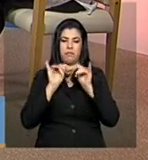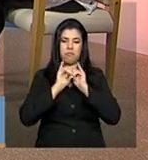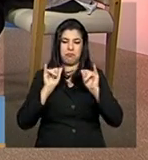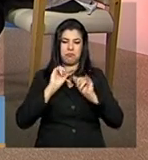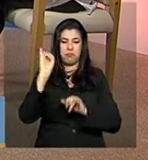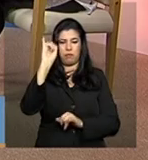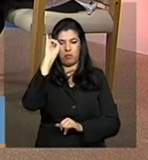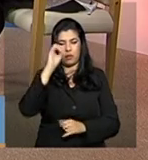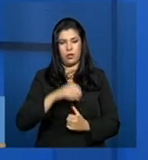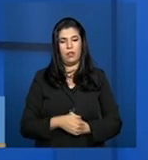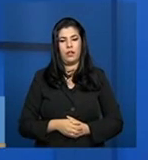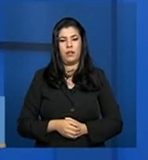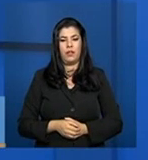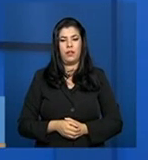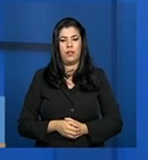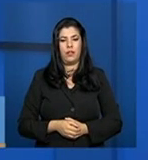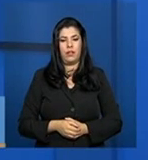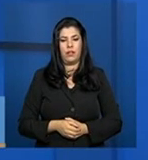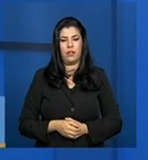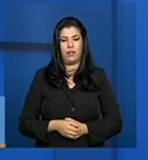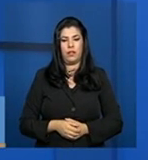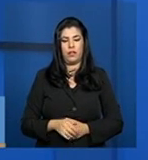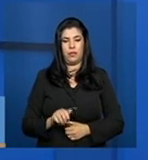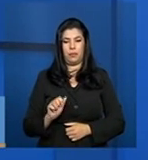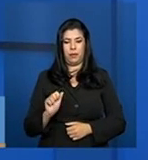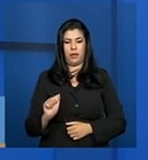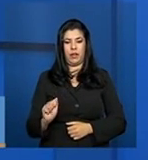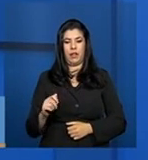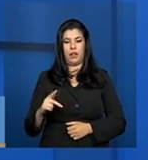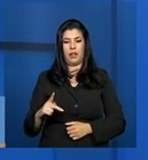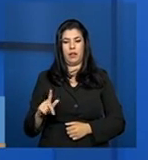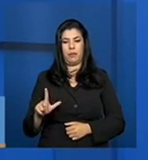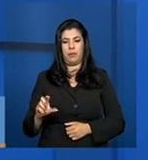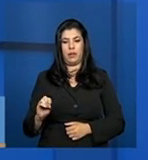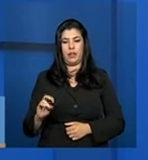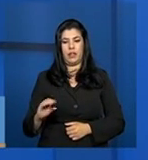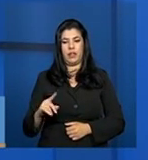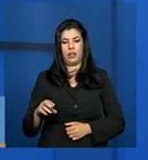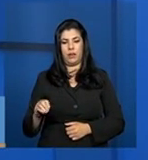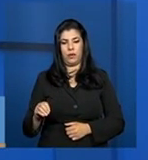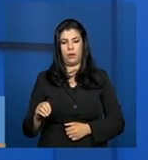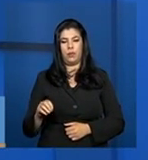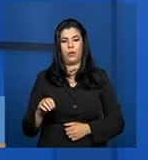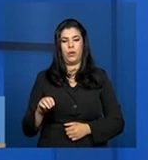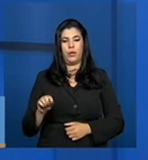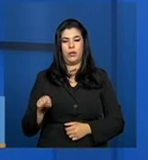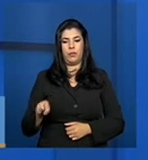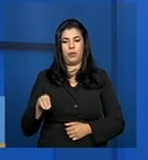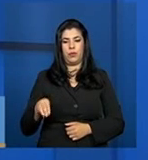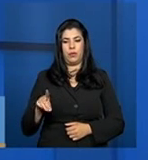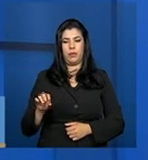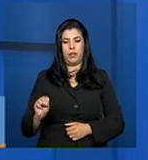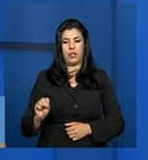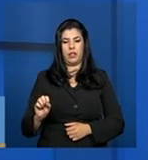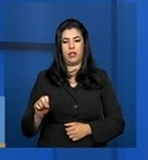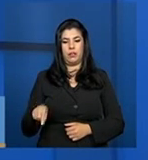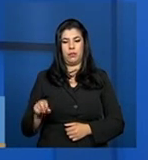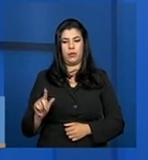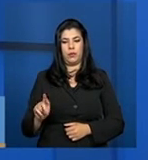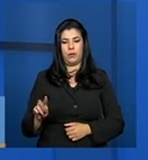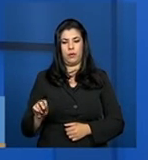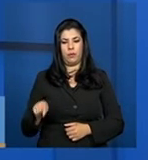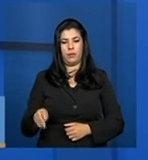O endereço do Quineas é aplicacoins.mds.gov.br barra Quineas.